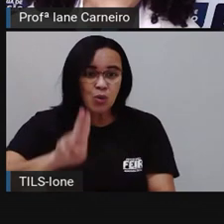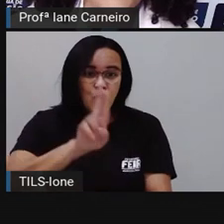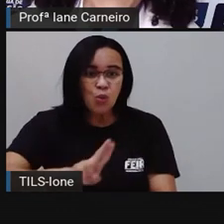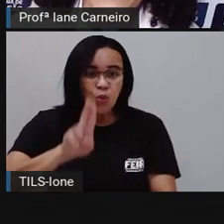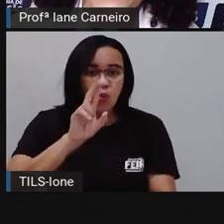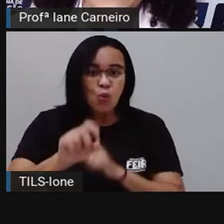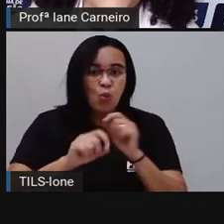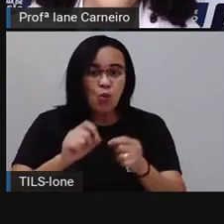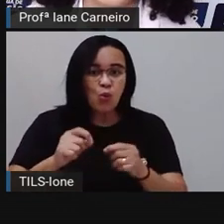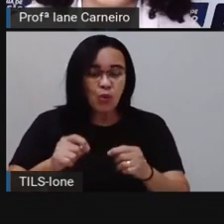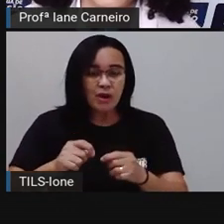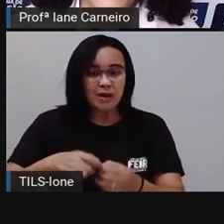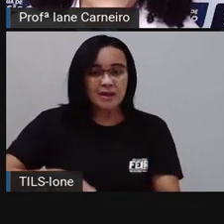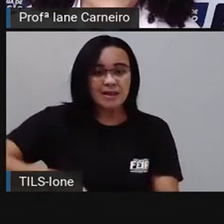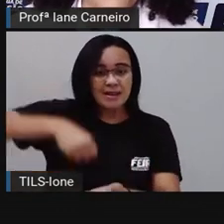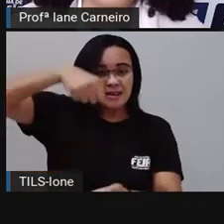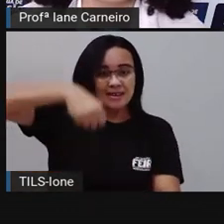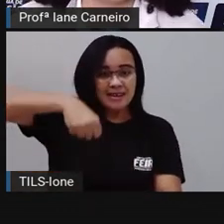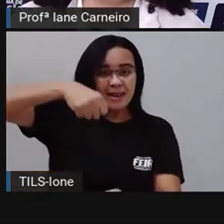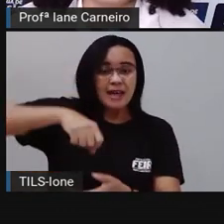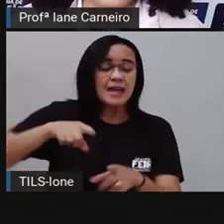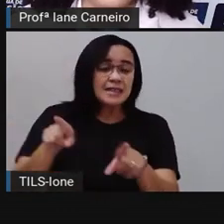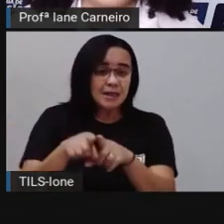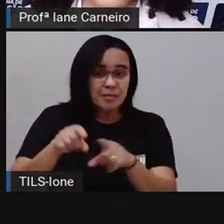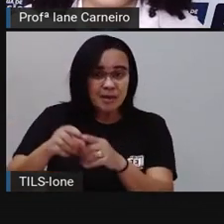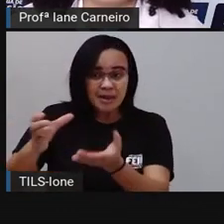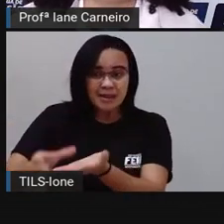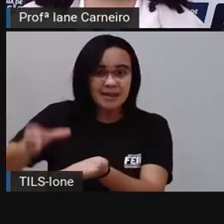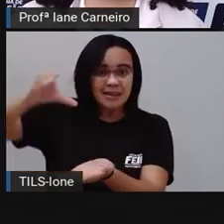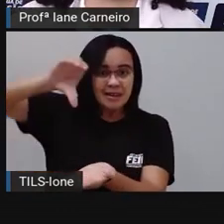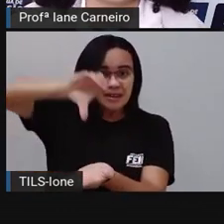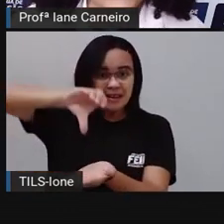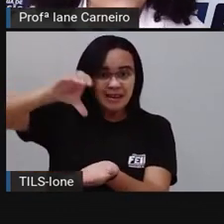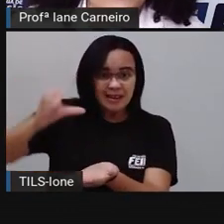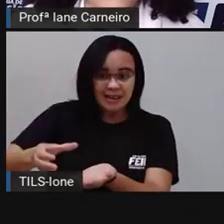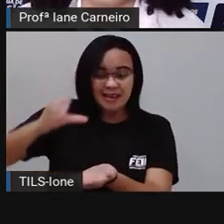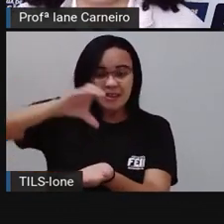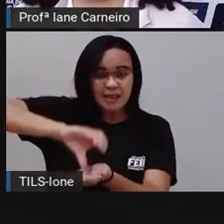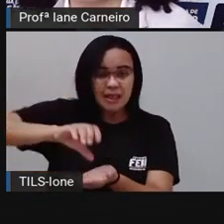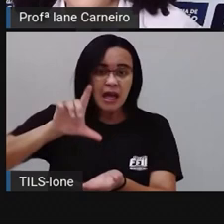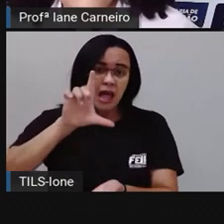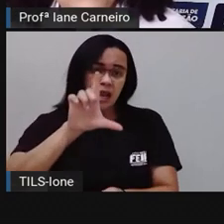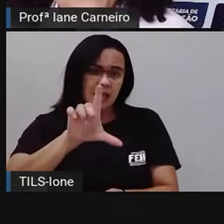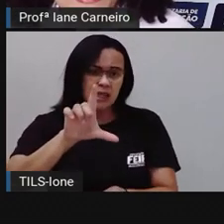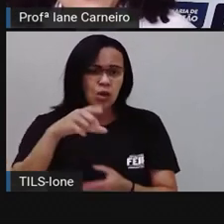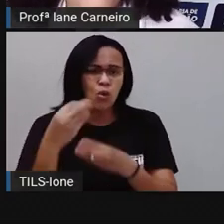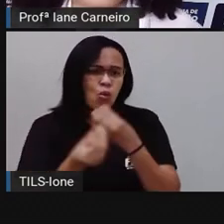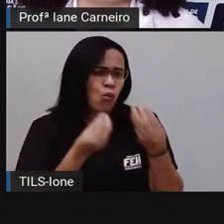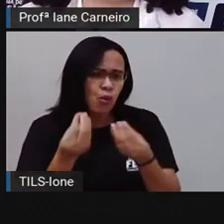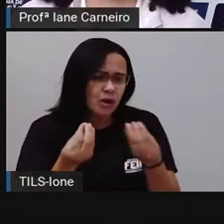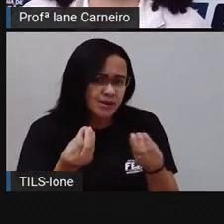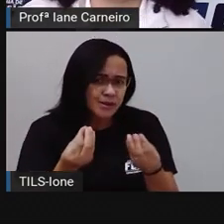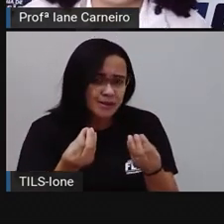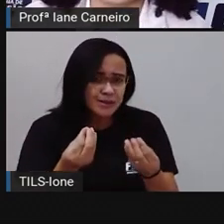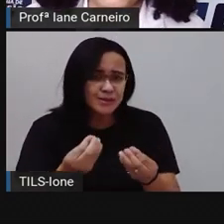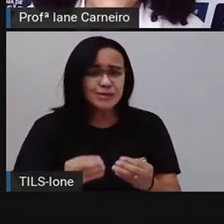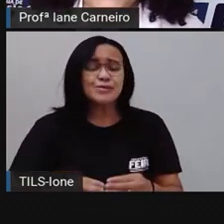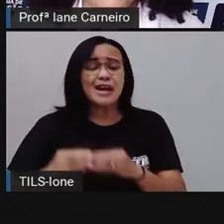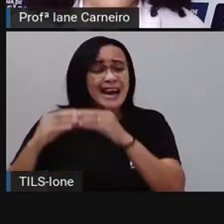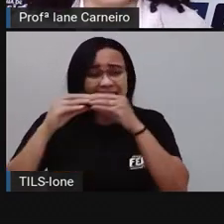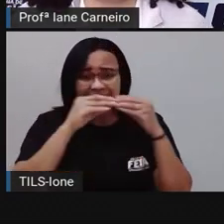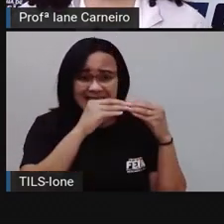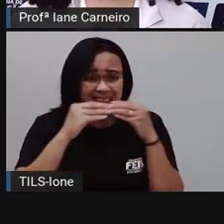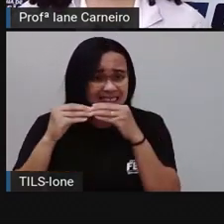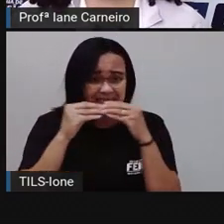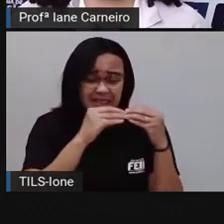recipiente, né? Que chama de litro, para medir, né? O feijão, a quantidade de milho, a quantidade de farinha,